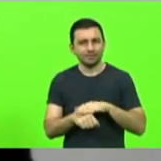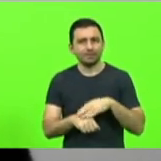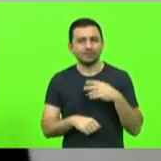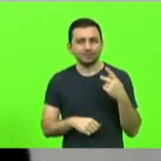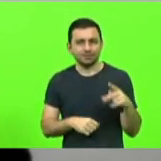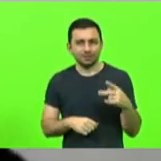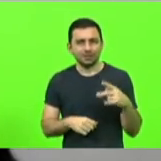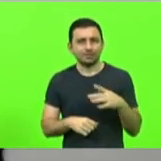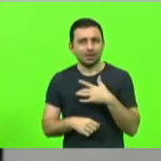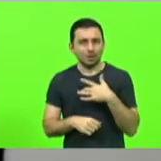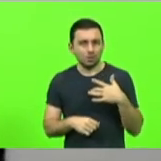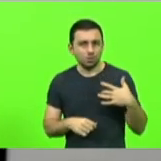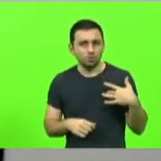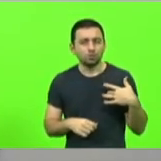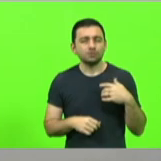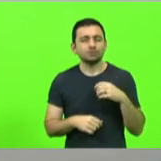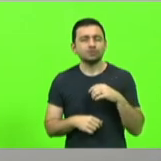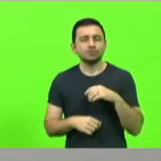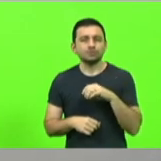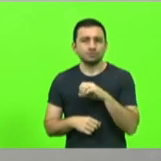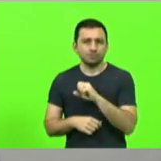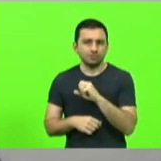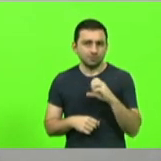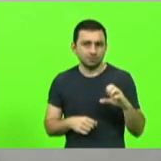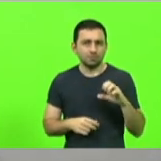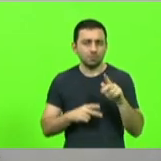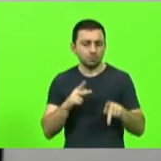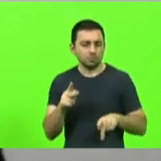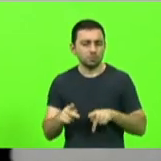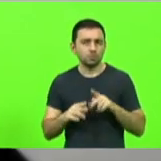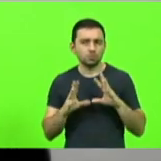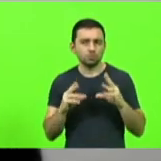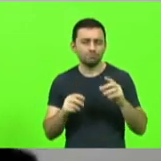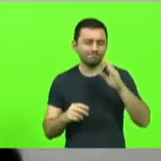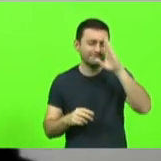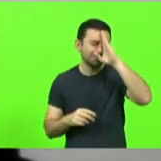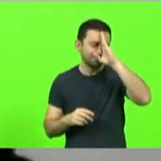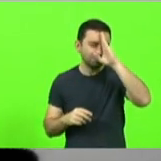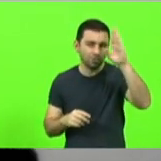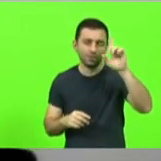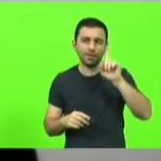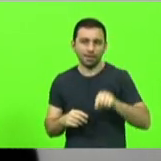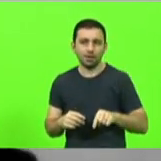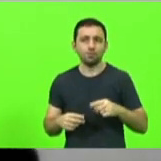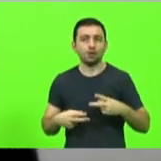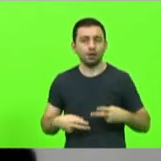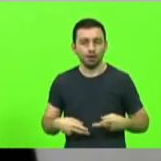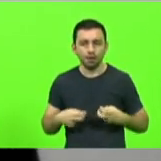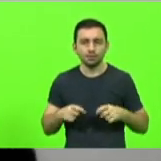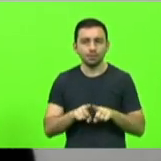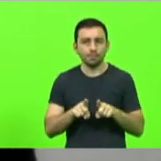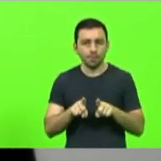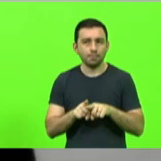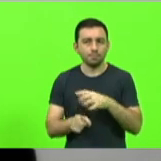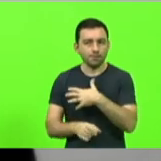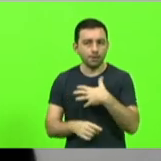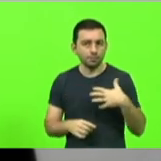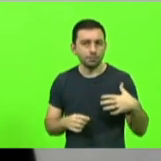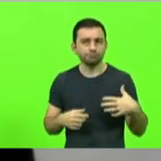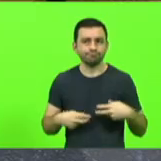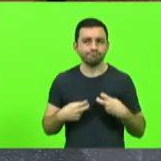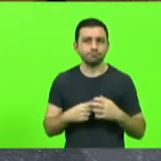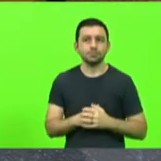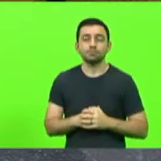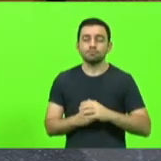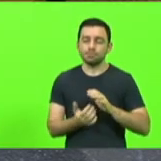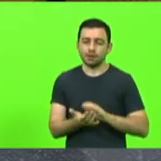para a saúde dos catarinenses especialmente na questão ligada ao câncer e ao câncer de mão muito obrigado e parabéns pelo trabalho de vocês